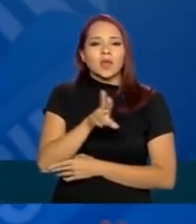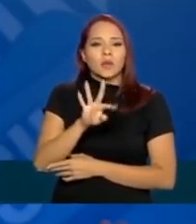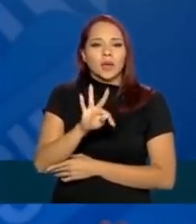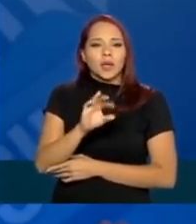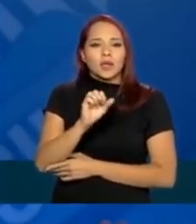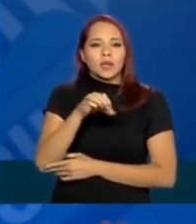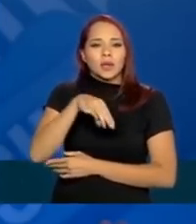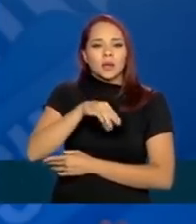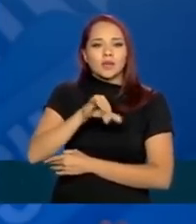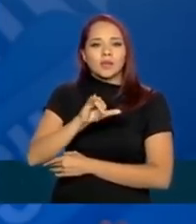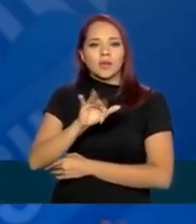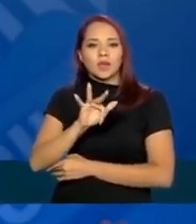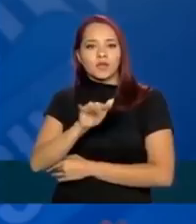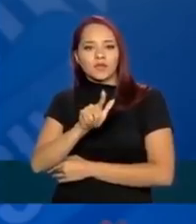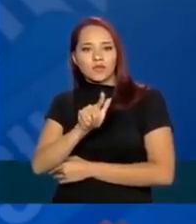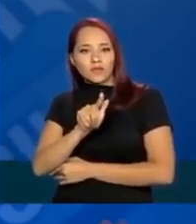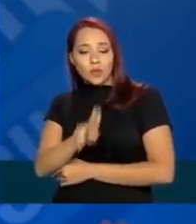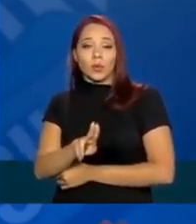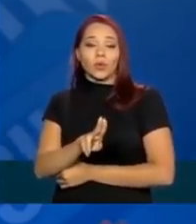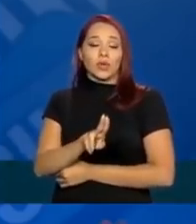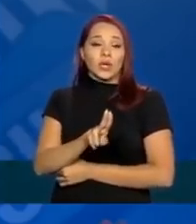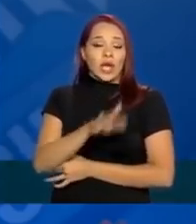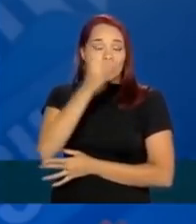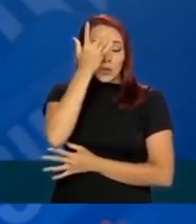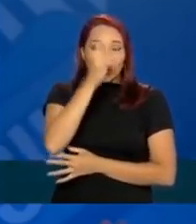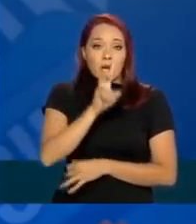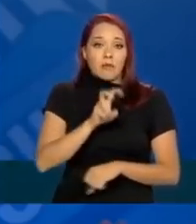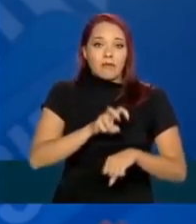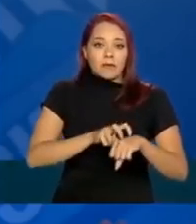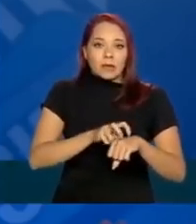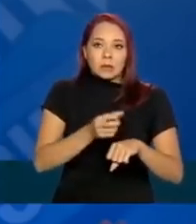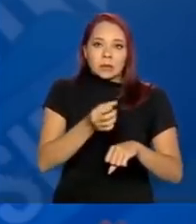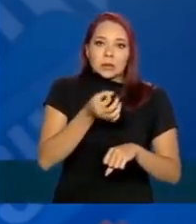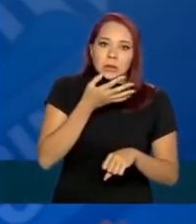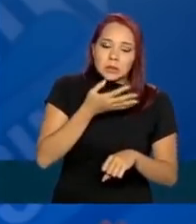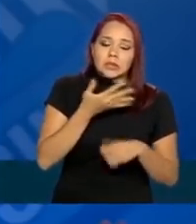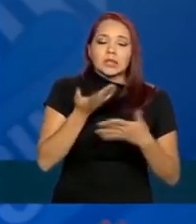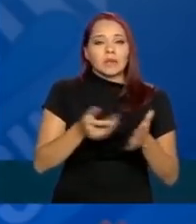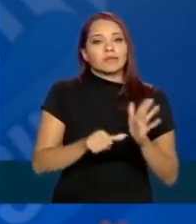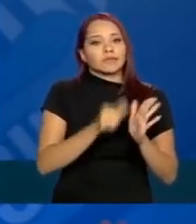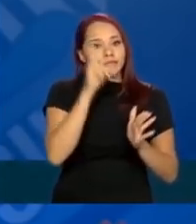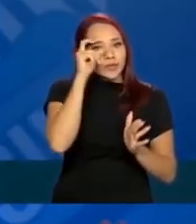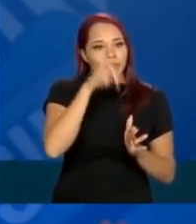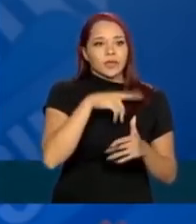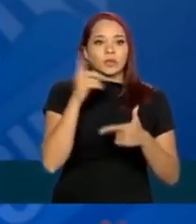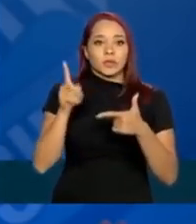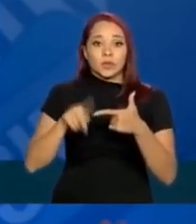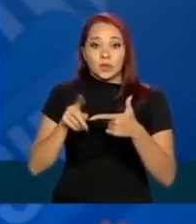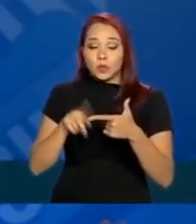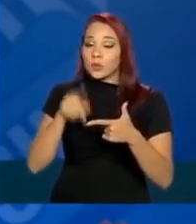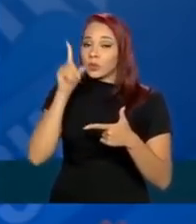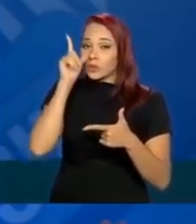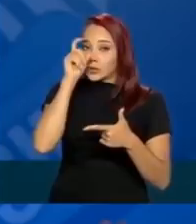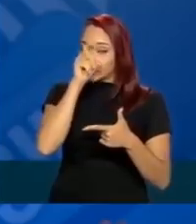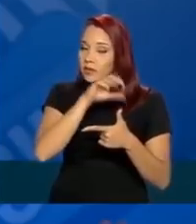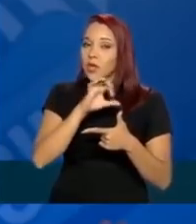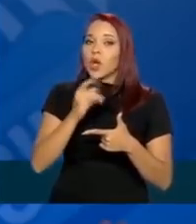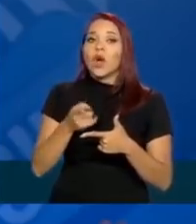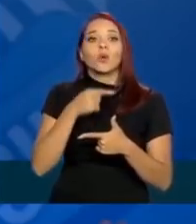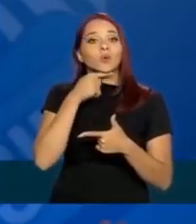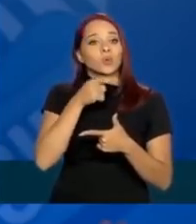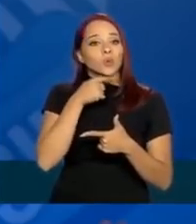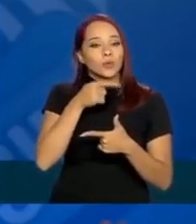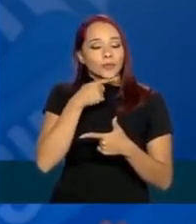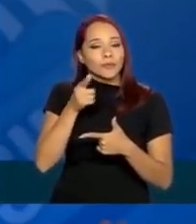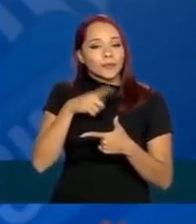entrar sem saber que vírus é, você já teria uma primeira complicação. Segunda complicação, ou dúvida que nós